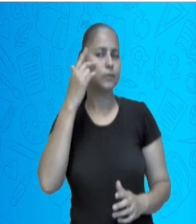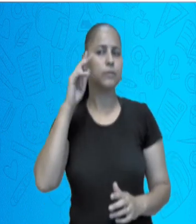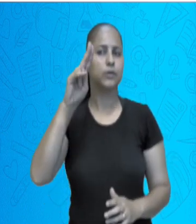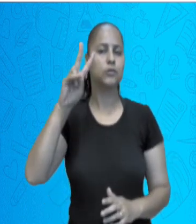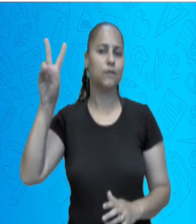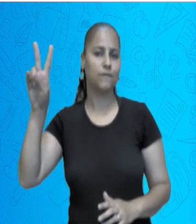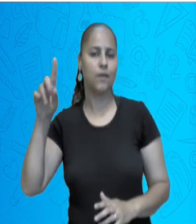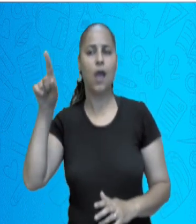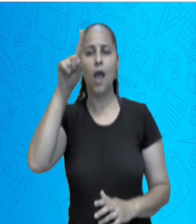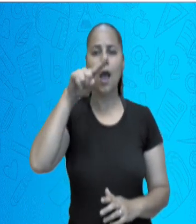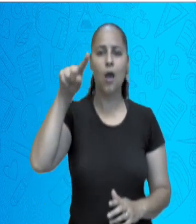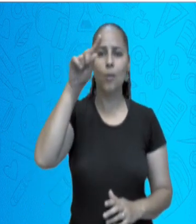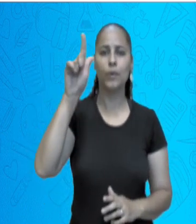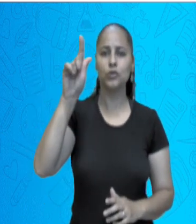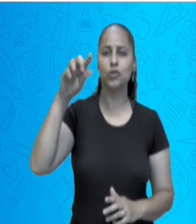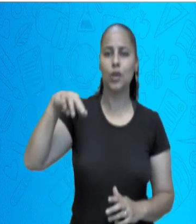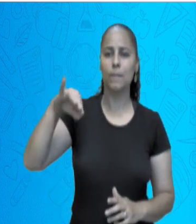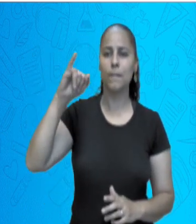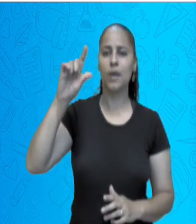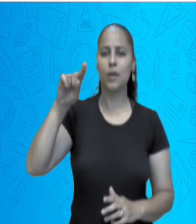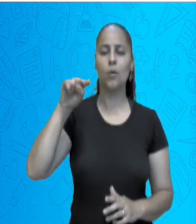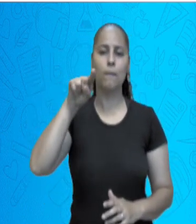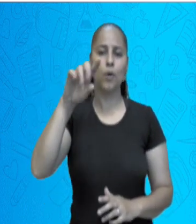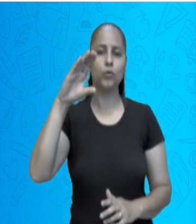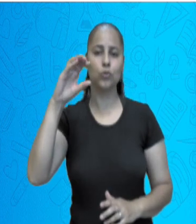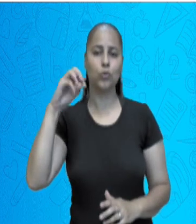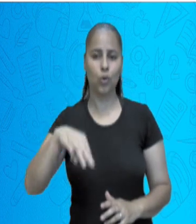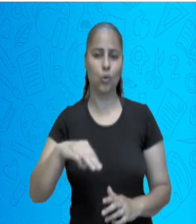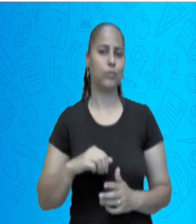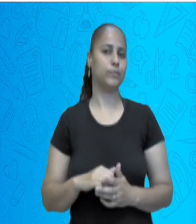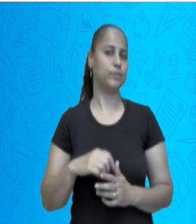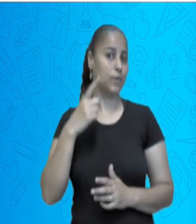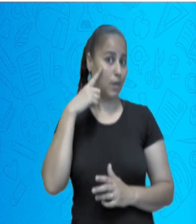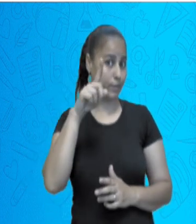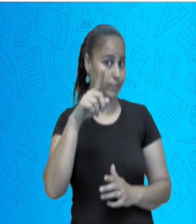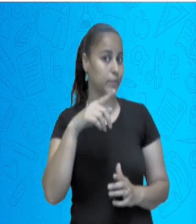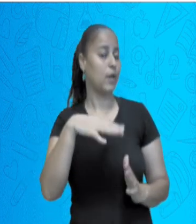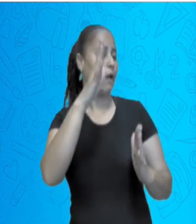artesmedgv arroba gmail.com Olha só o e